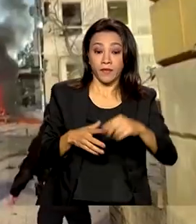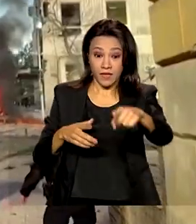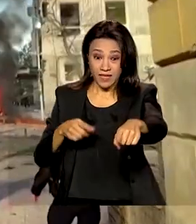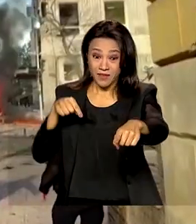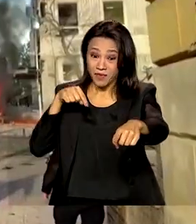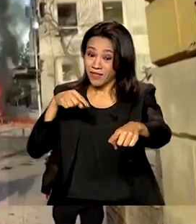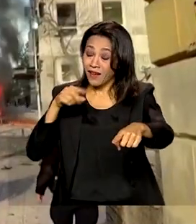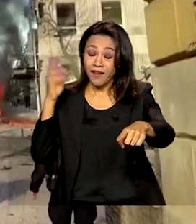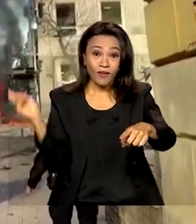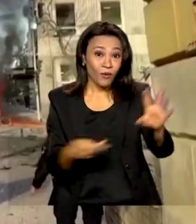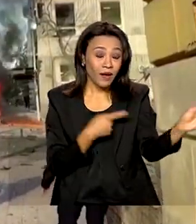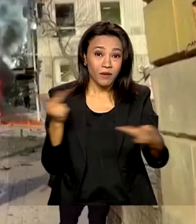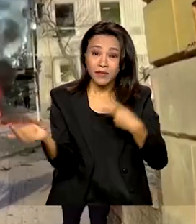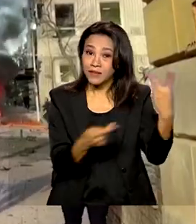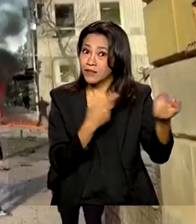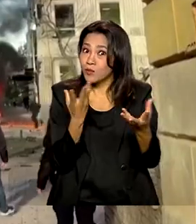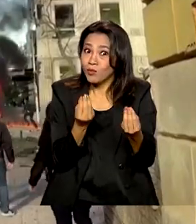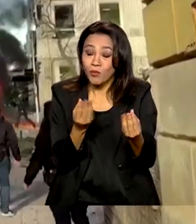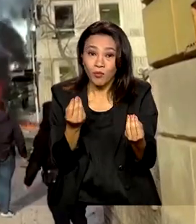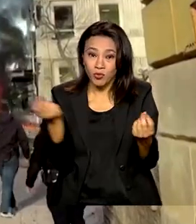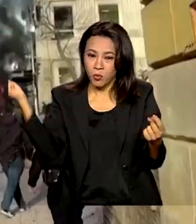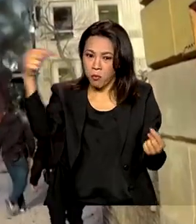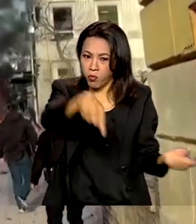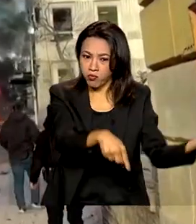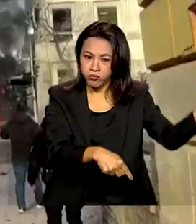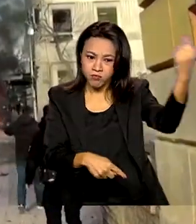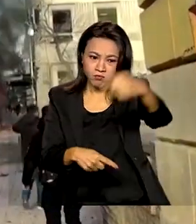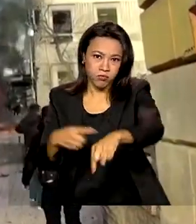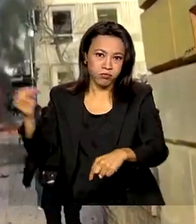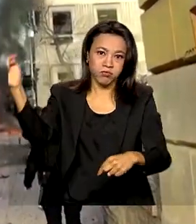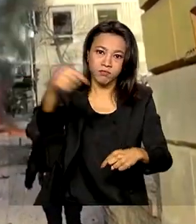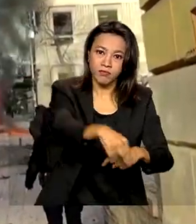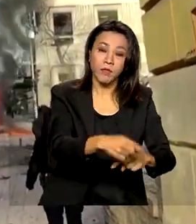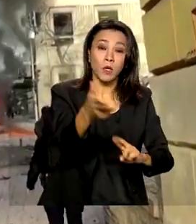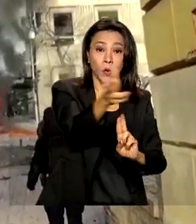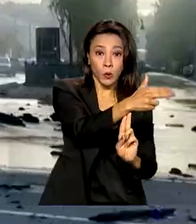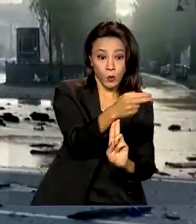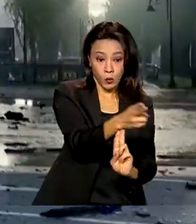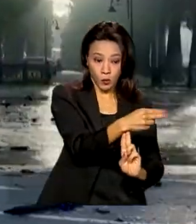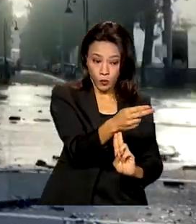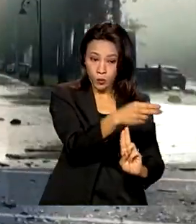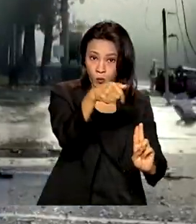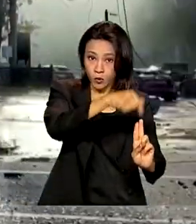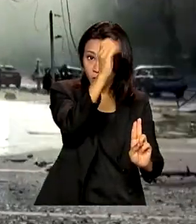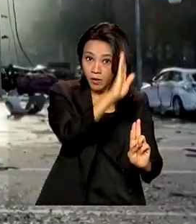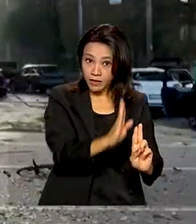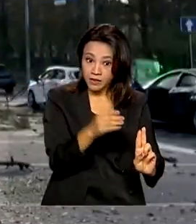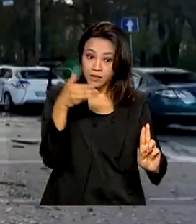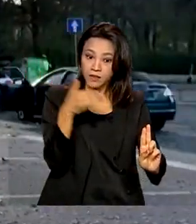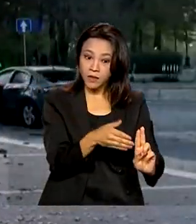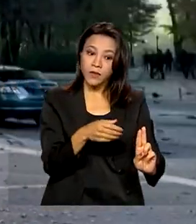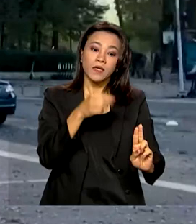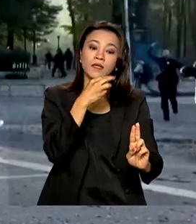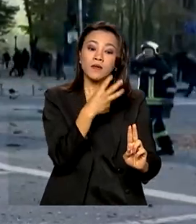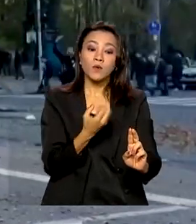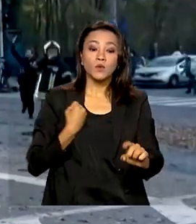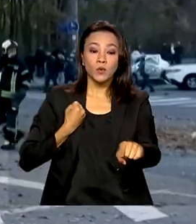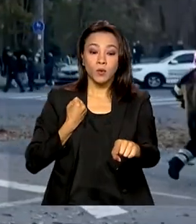ataques em solo ucraniano. O contato da embaixada brasileira é o 380 50